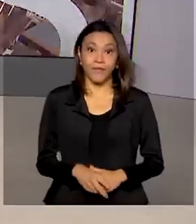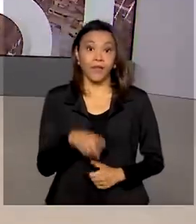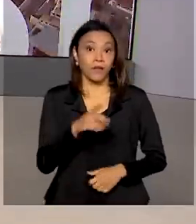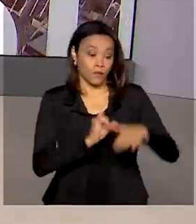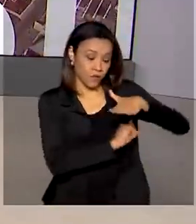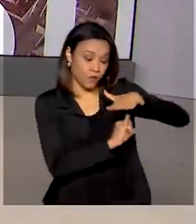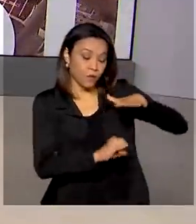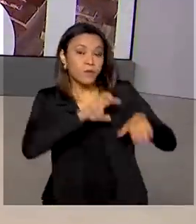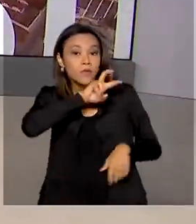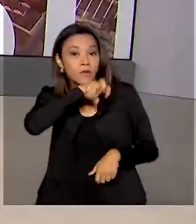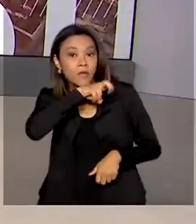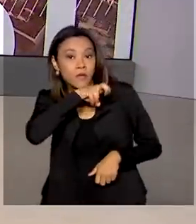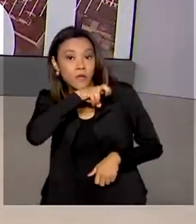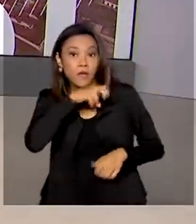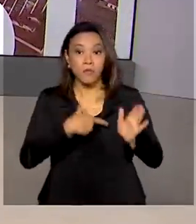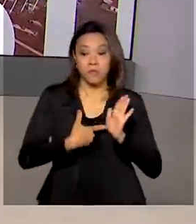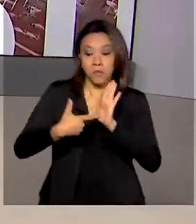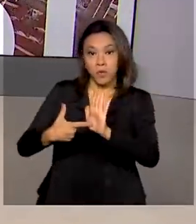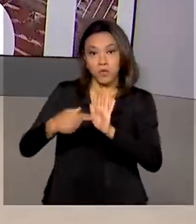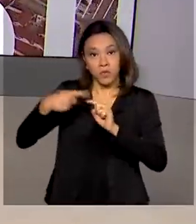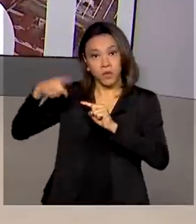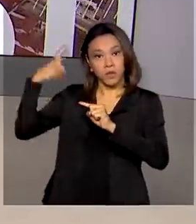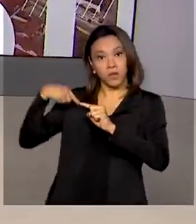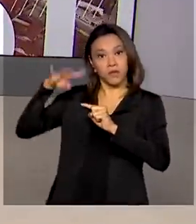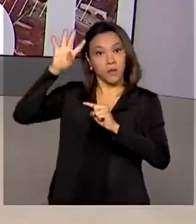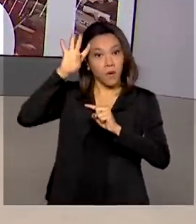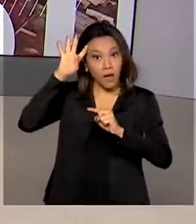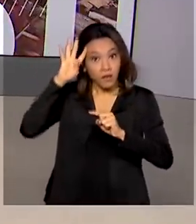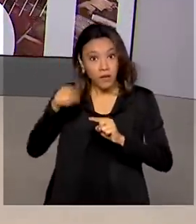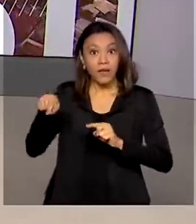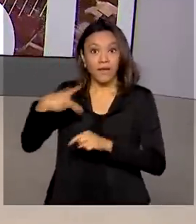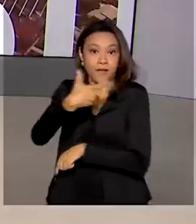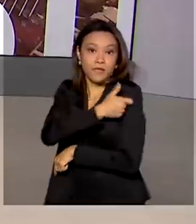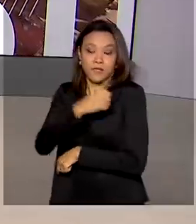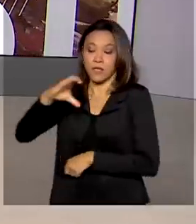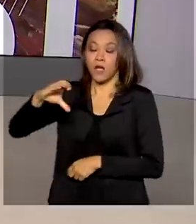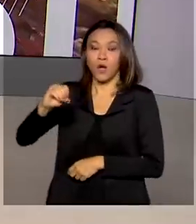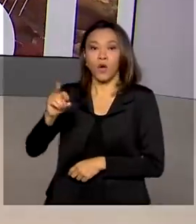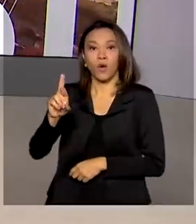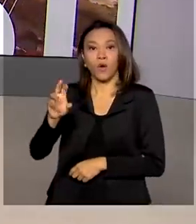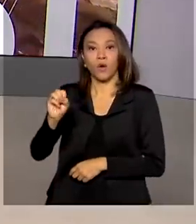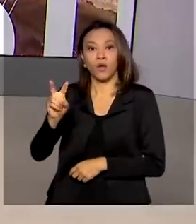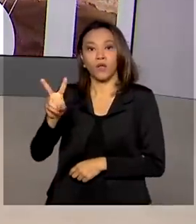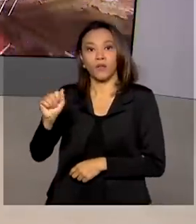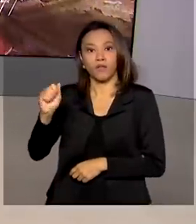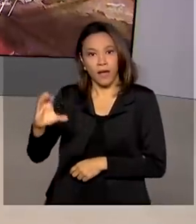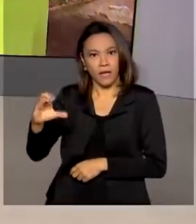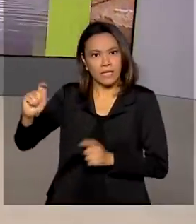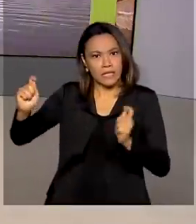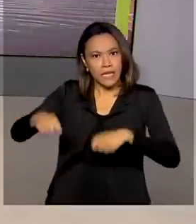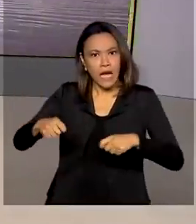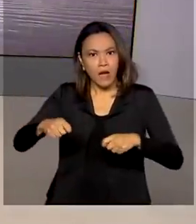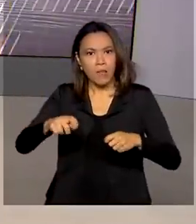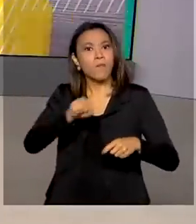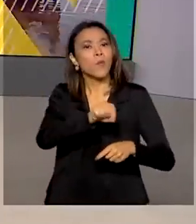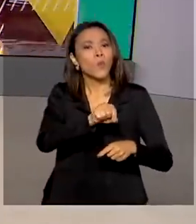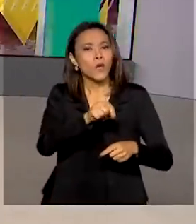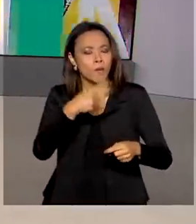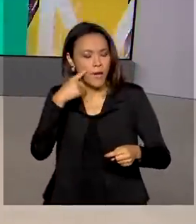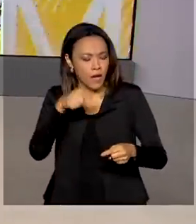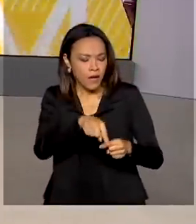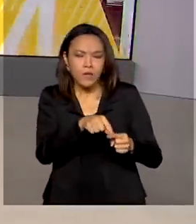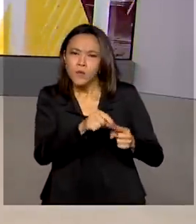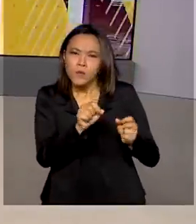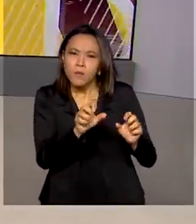Butantan revelou nesta quarta-feira que a vacina Coronavac pode ser capaz de neutralizar as três